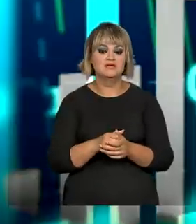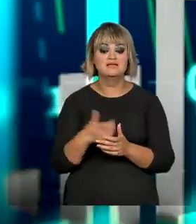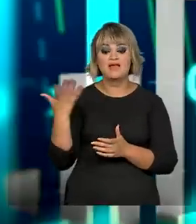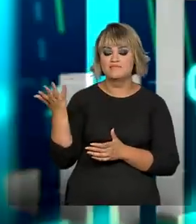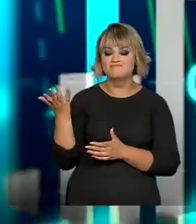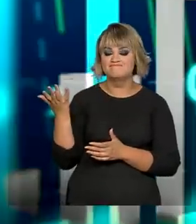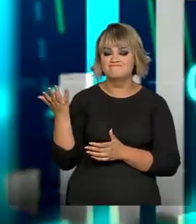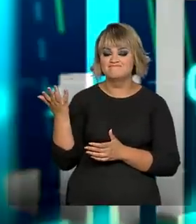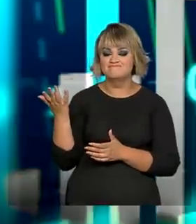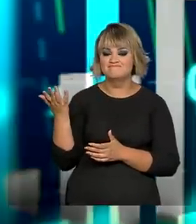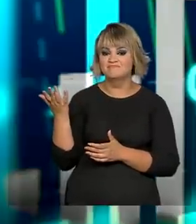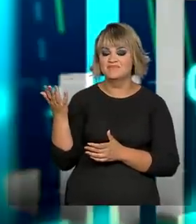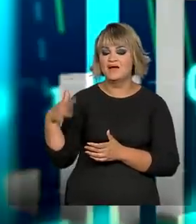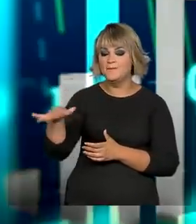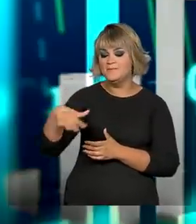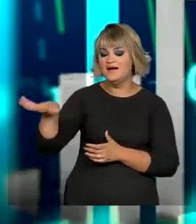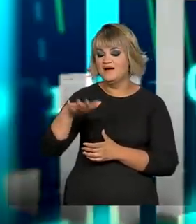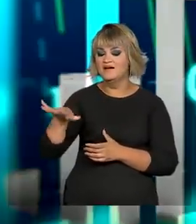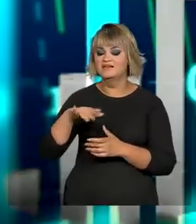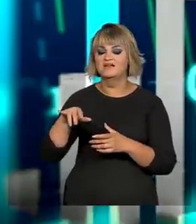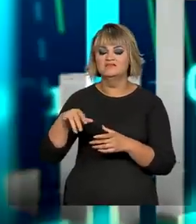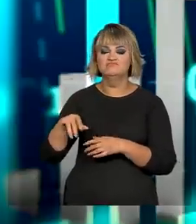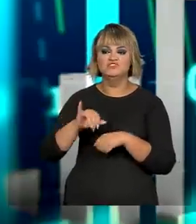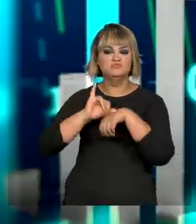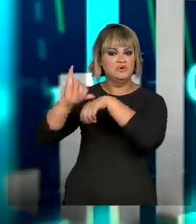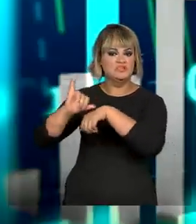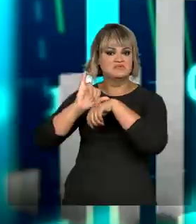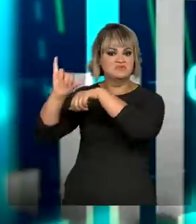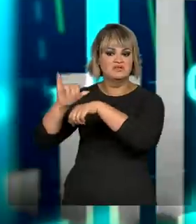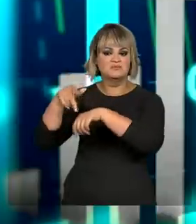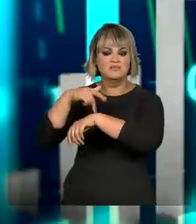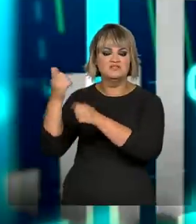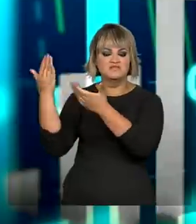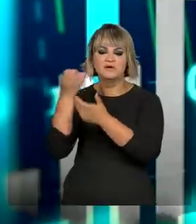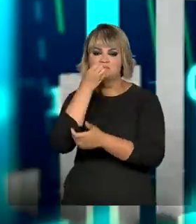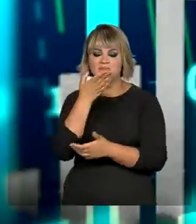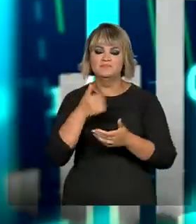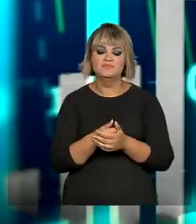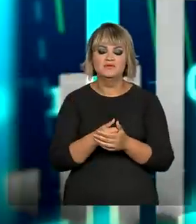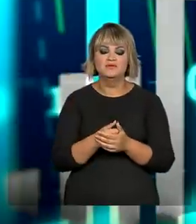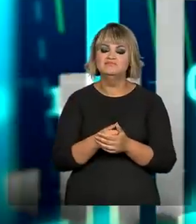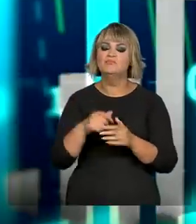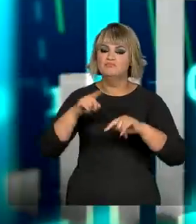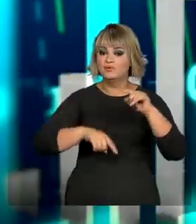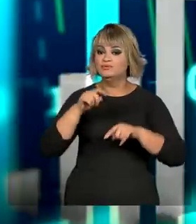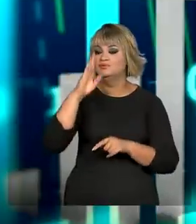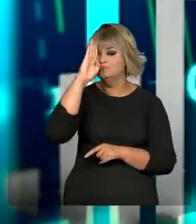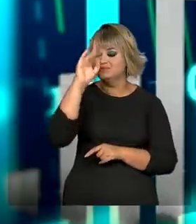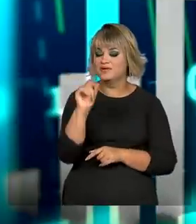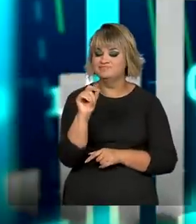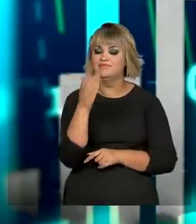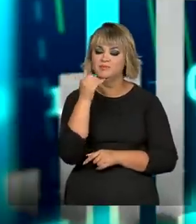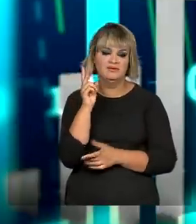com isso, nós temos um setor exportador extremamente dinâmico. Os responsáveis por esse superávit, já mencionamos em novembro,